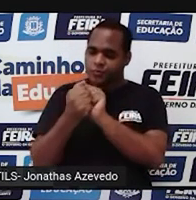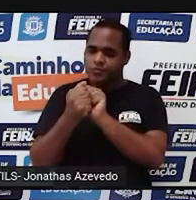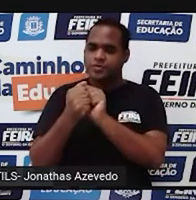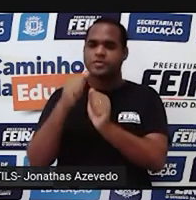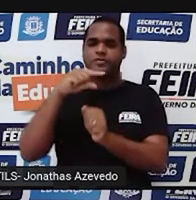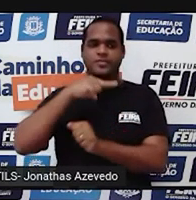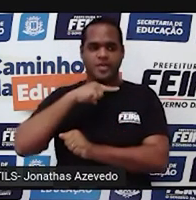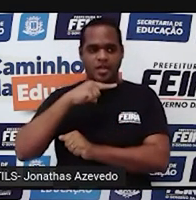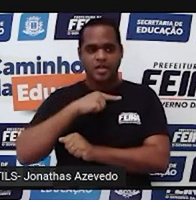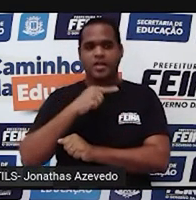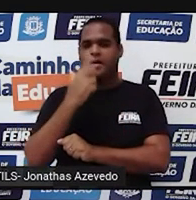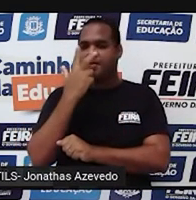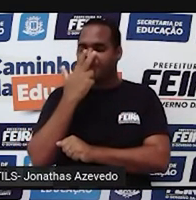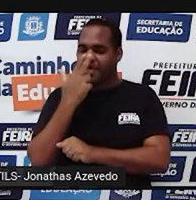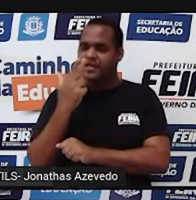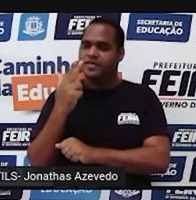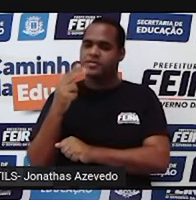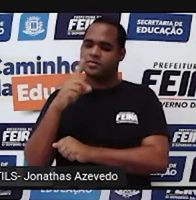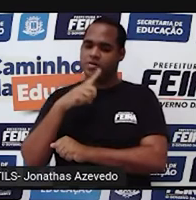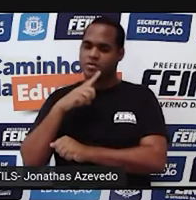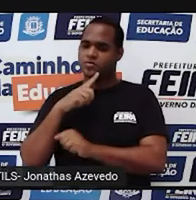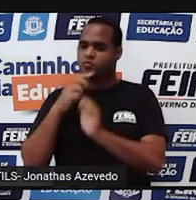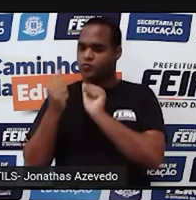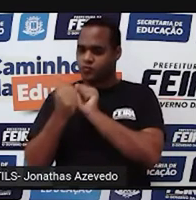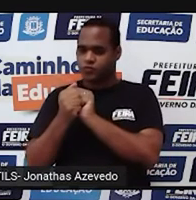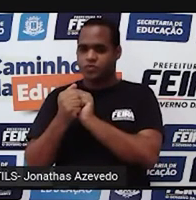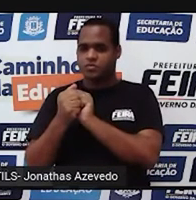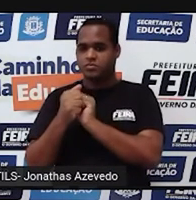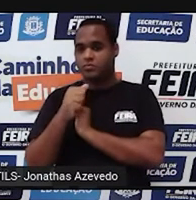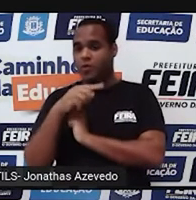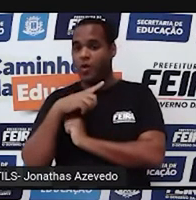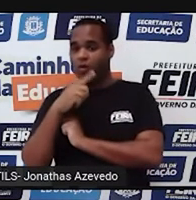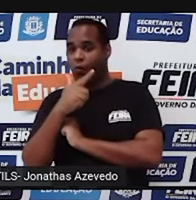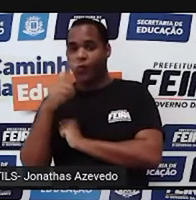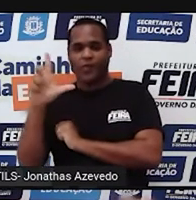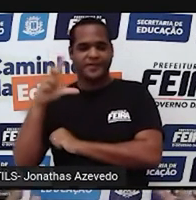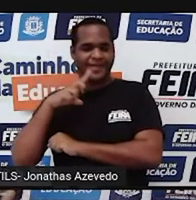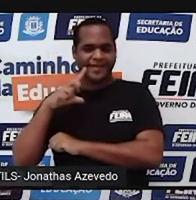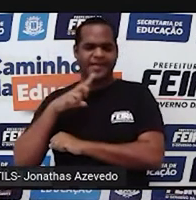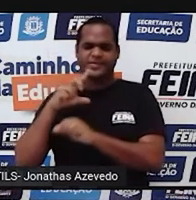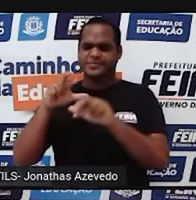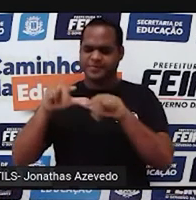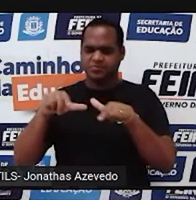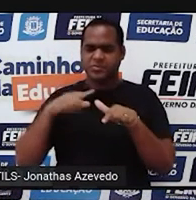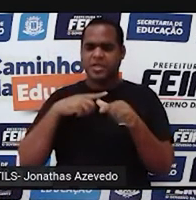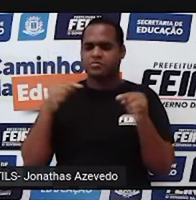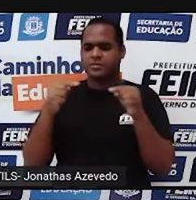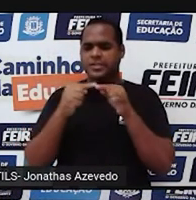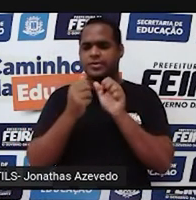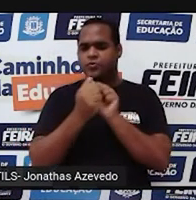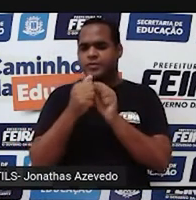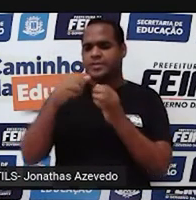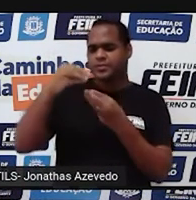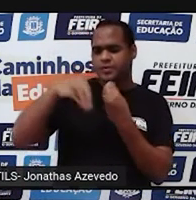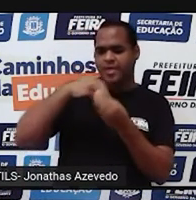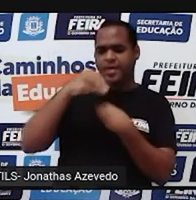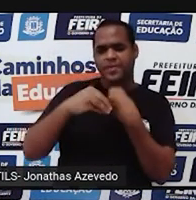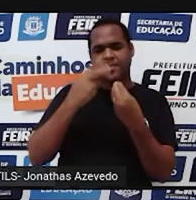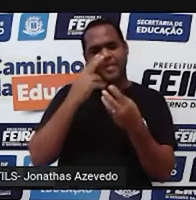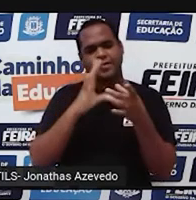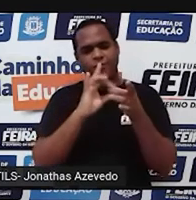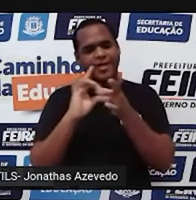com os números negativos, essa junção, essa união,